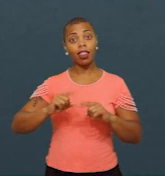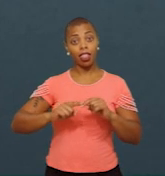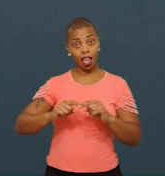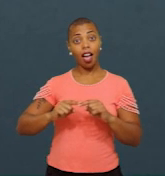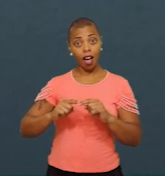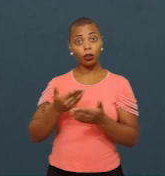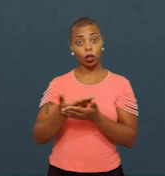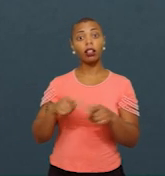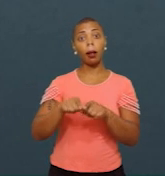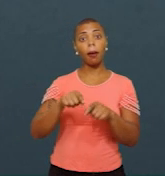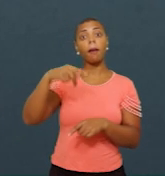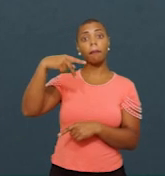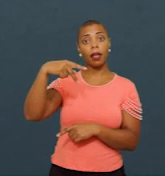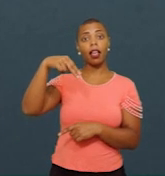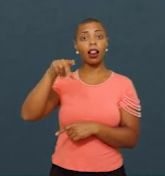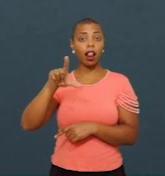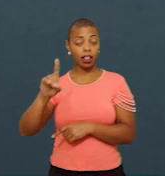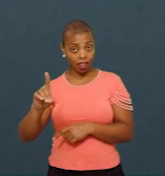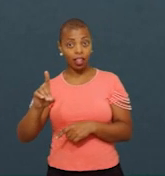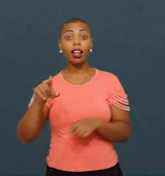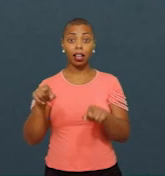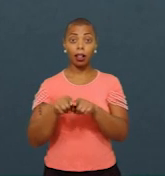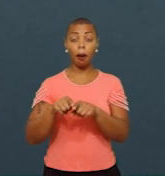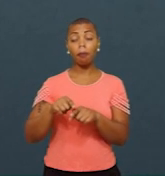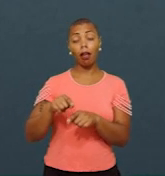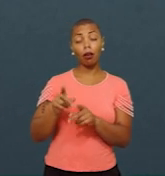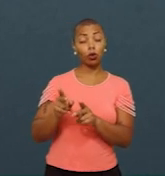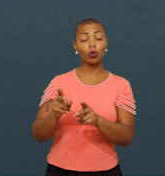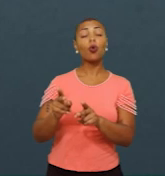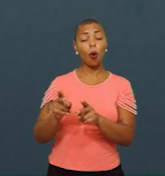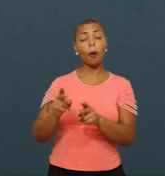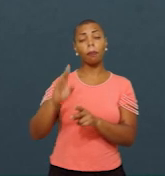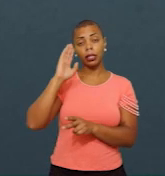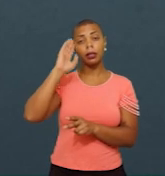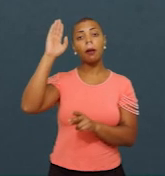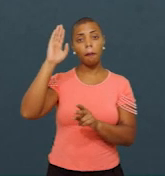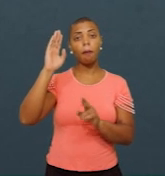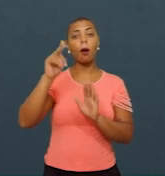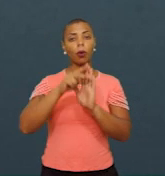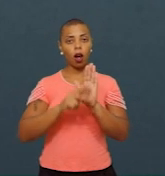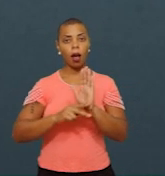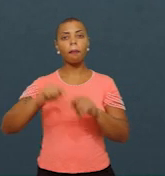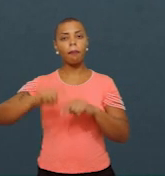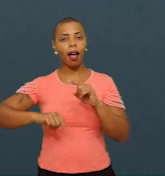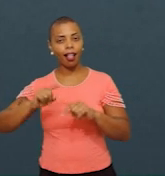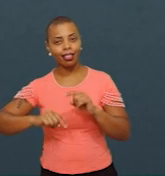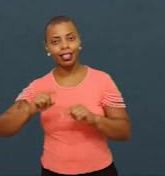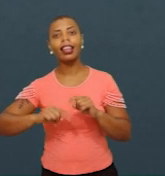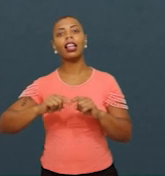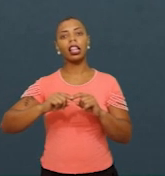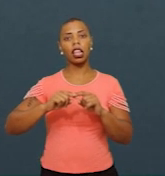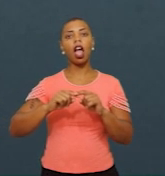PNLD, que ainda é o principal programa, né, de material didático que atende o Brasil todo, a todas as redes, chega